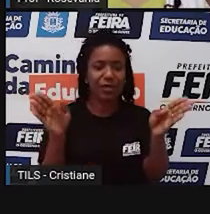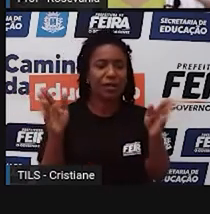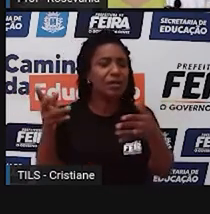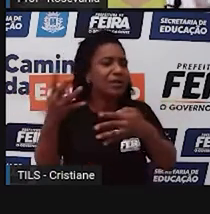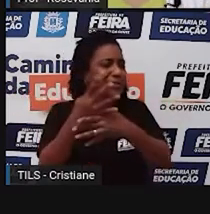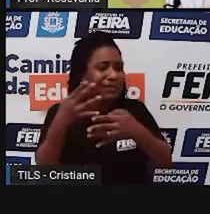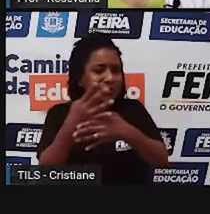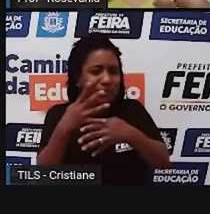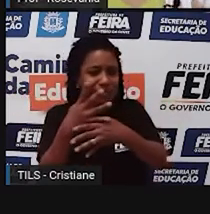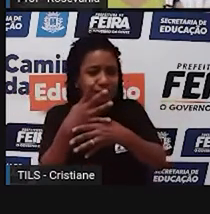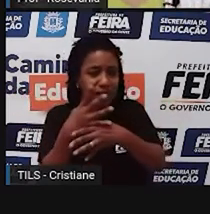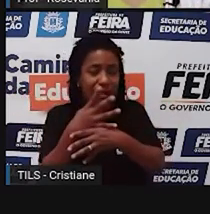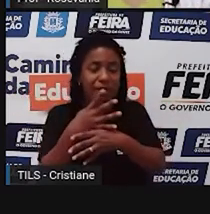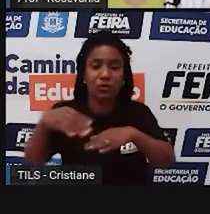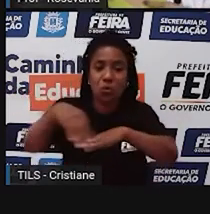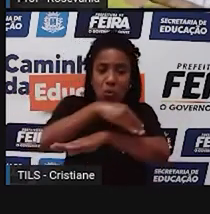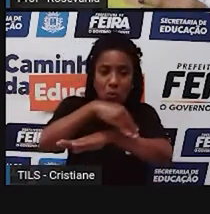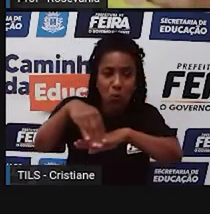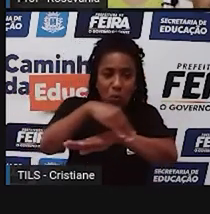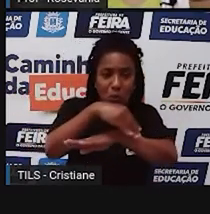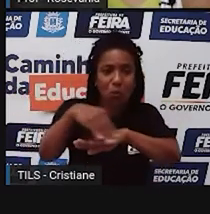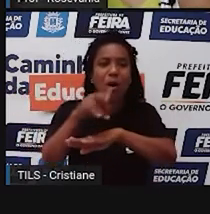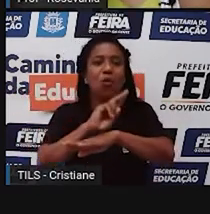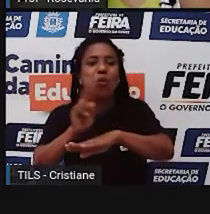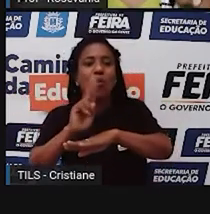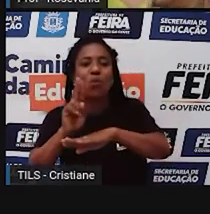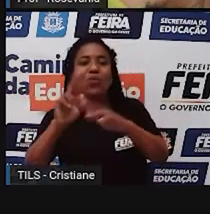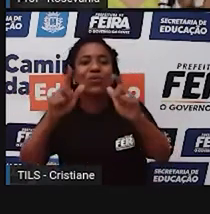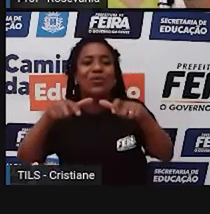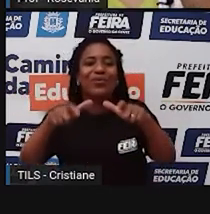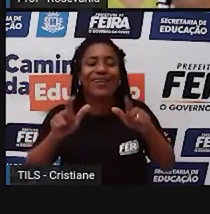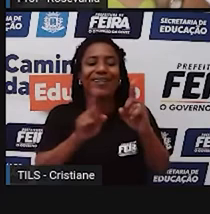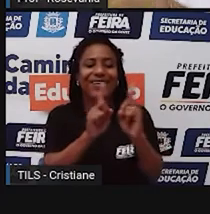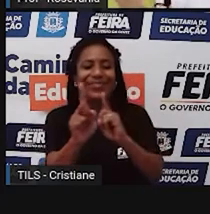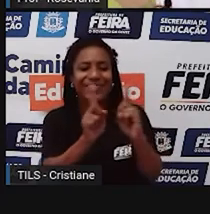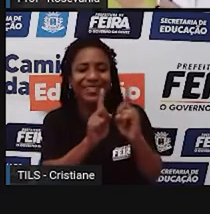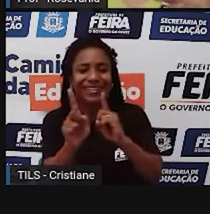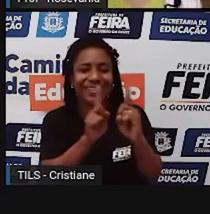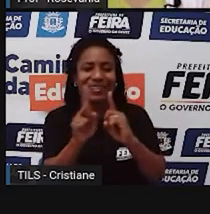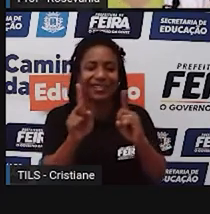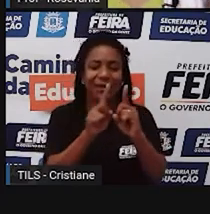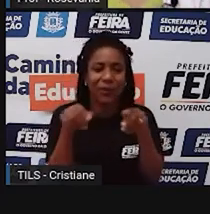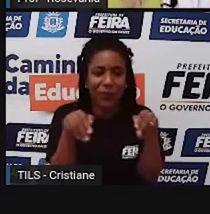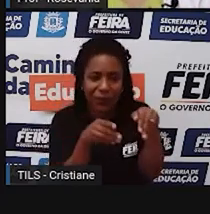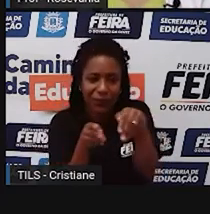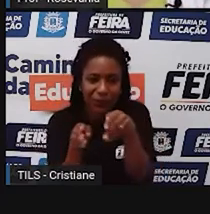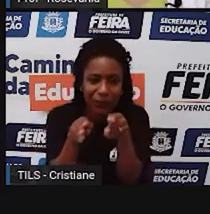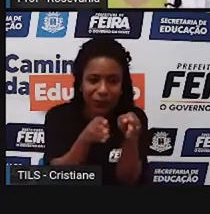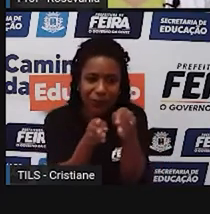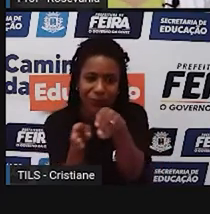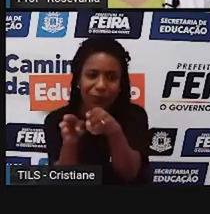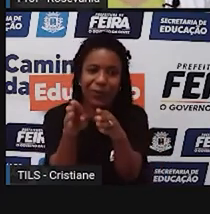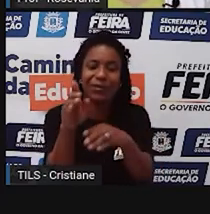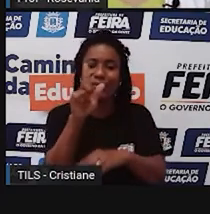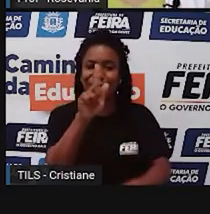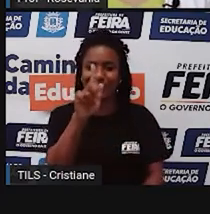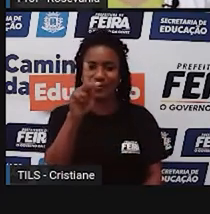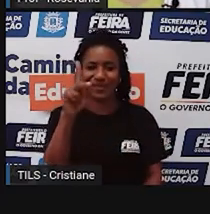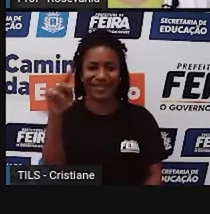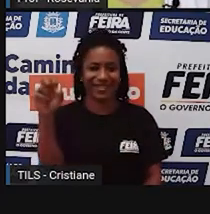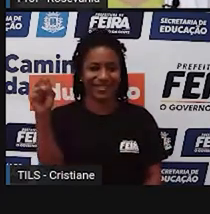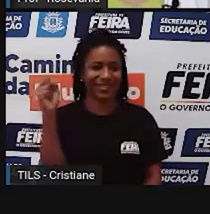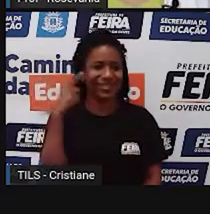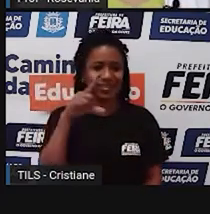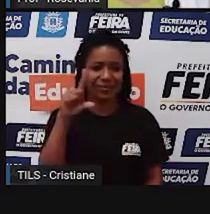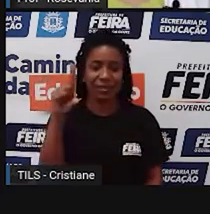detalhes de ruas, né, de avenidas, de vielas, até espaços pequenos, a gente utiliza hoje.